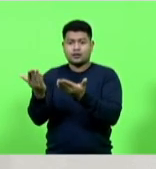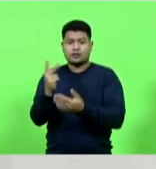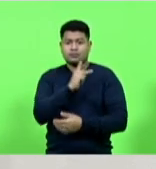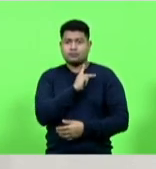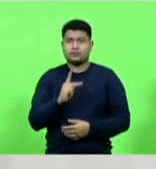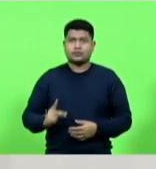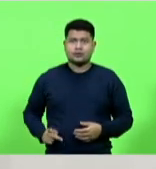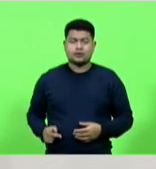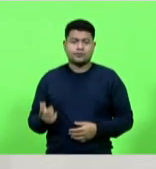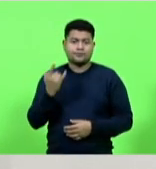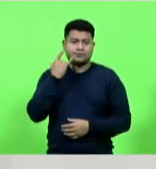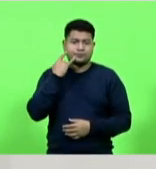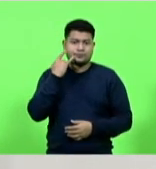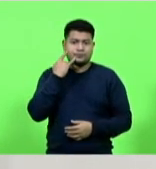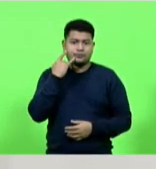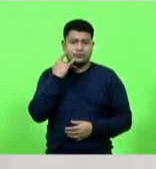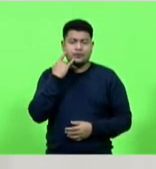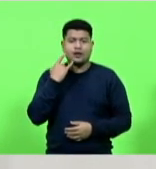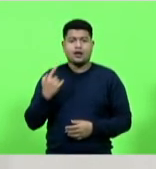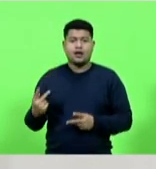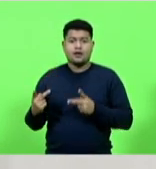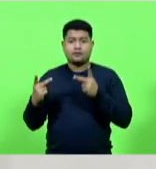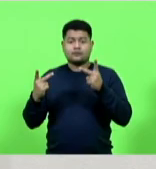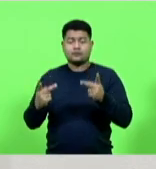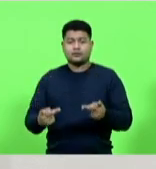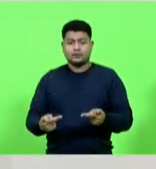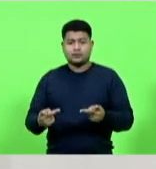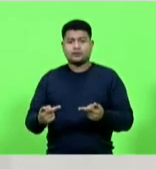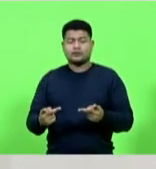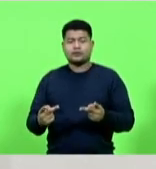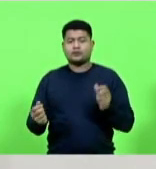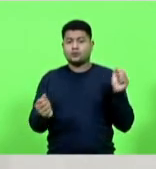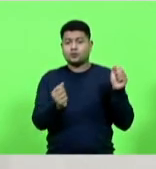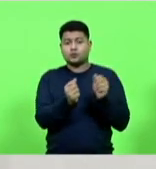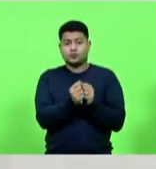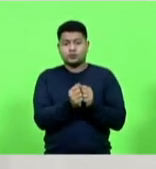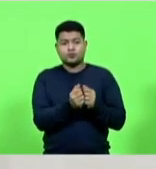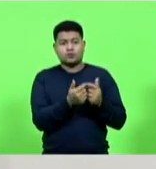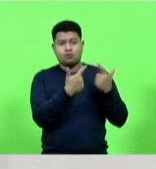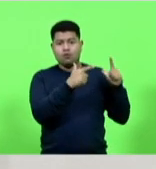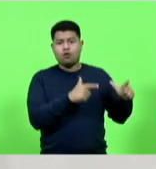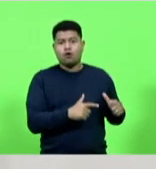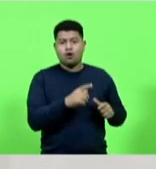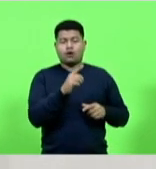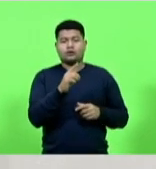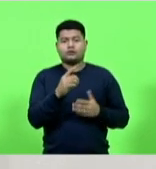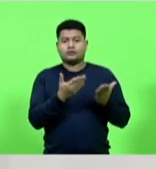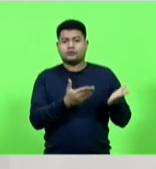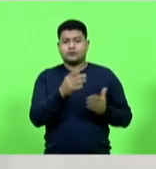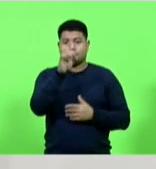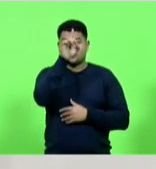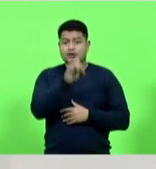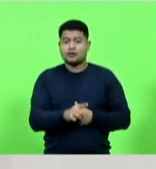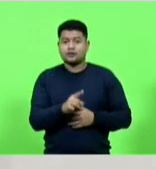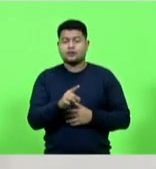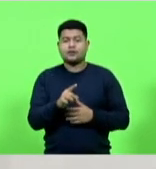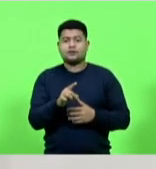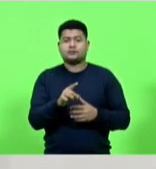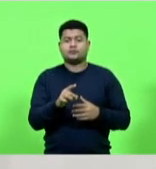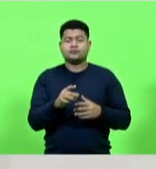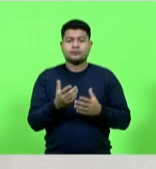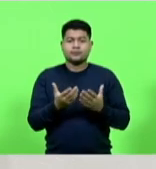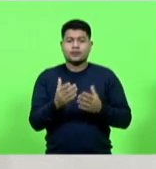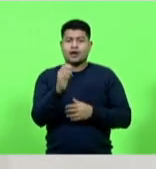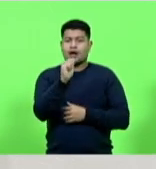Mauro de Nadal em visita que fiz recentemente acompanhado de demais dirigentes da CAERT aliás aqui cabe